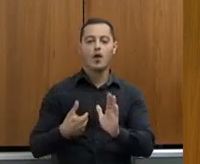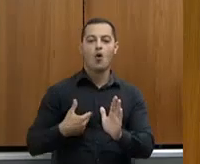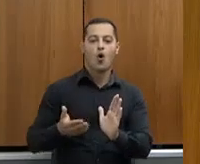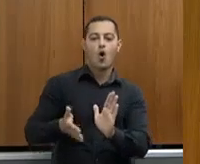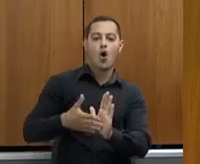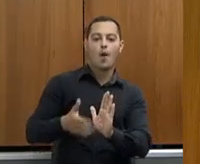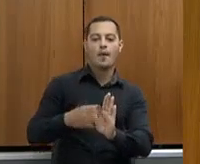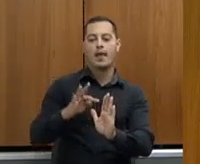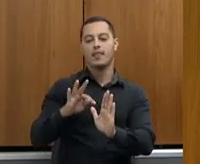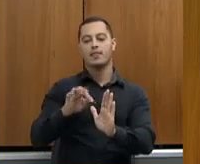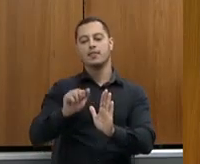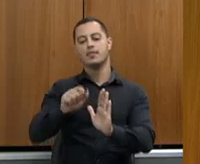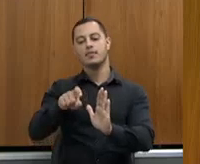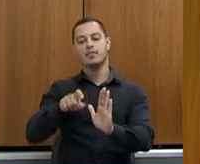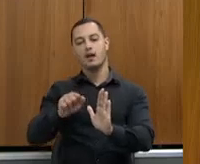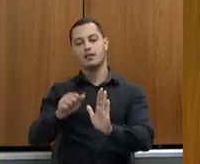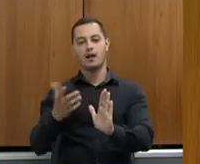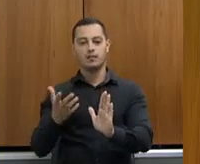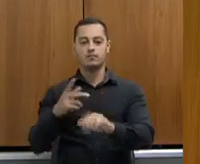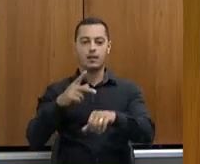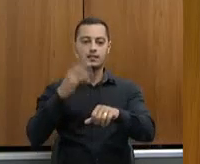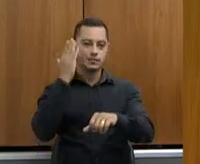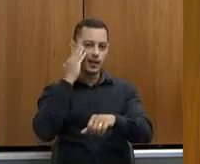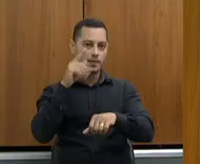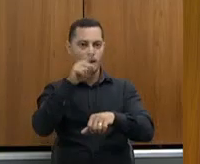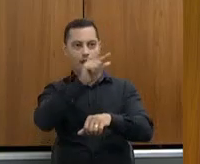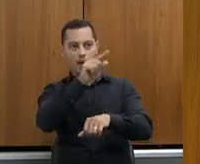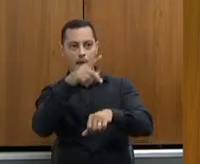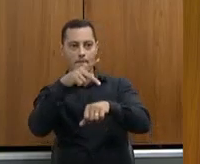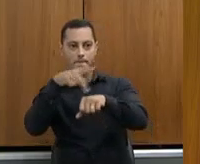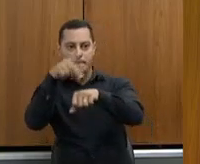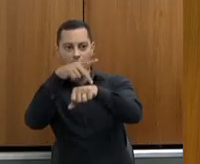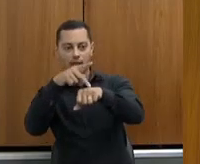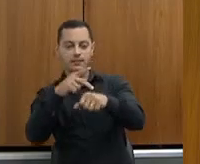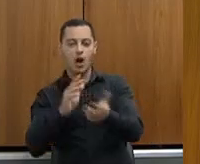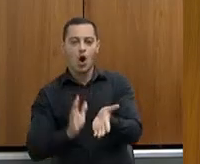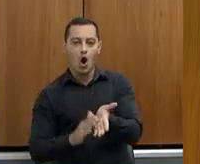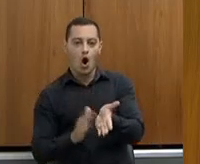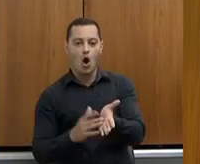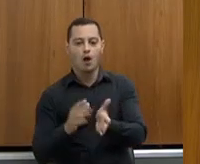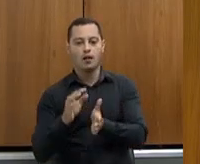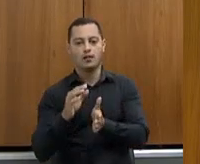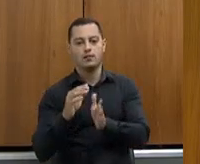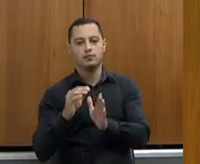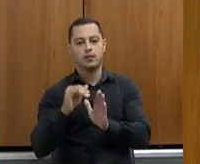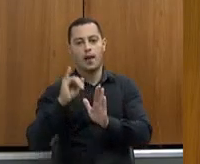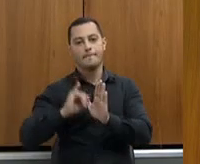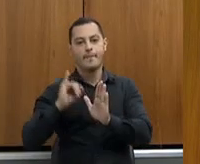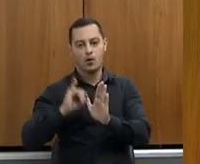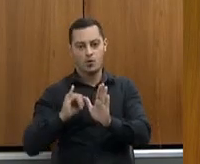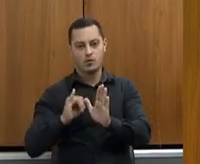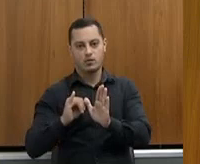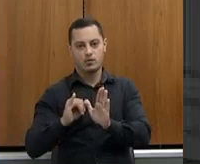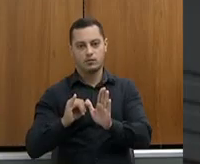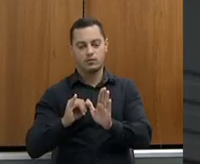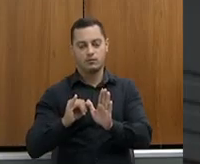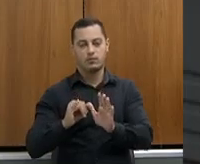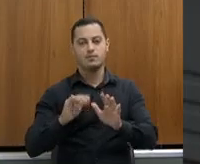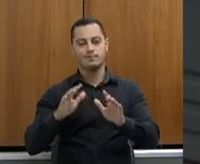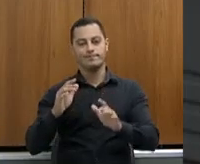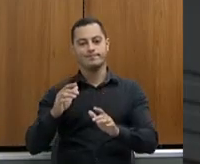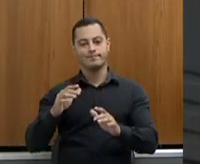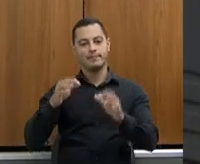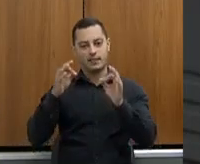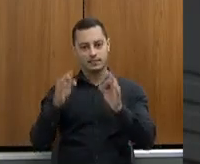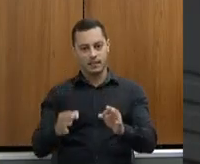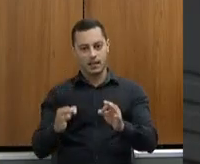nos seus países que cobram na entrada os acordos bilaterais que são feitos. Então, o ganho é imenso, é imenso.